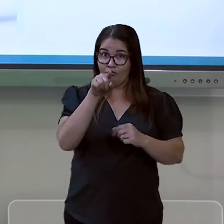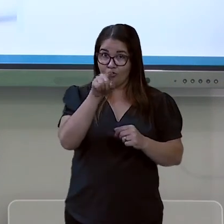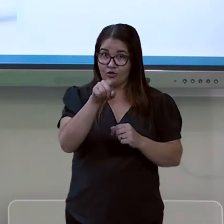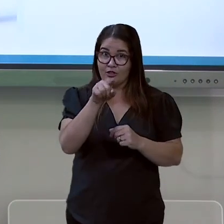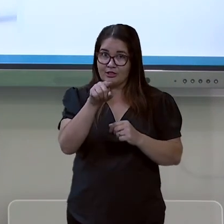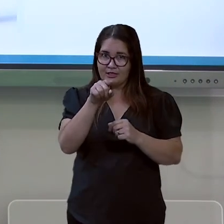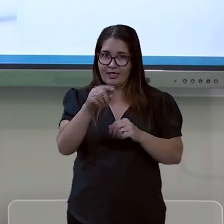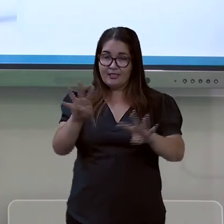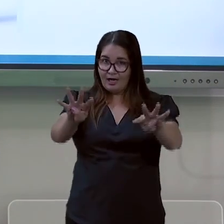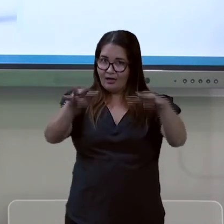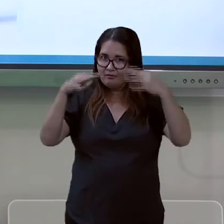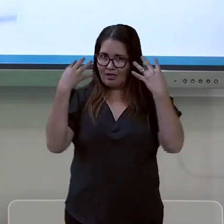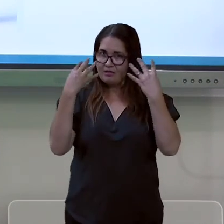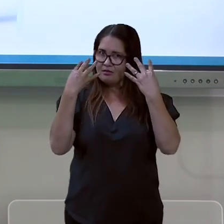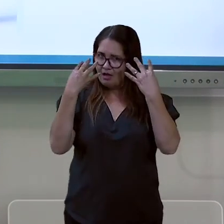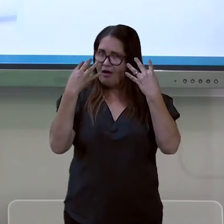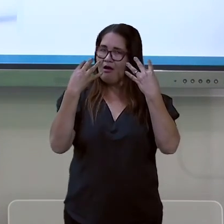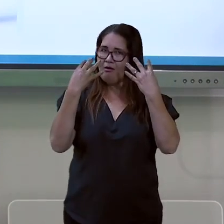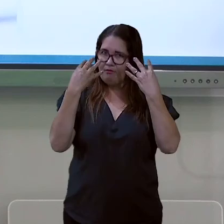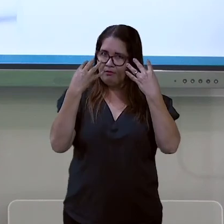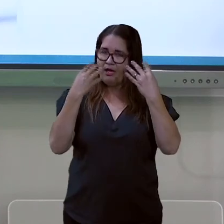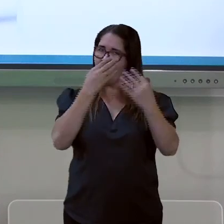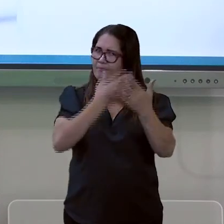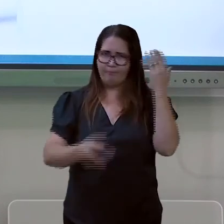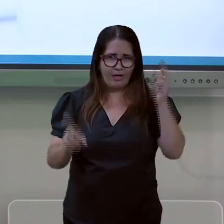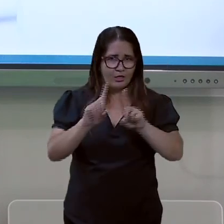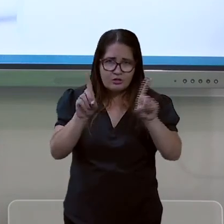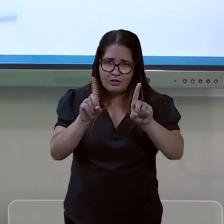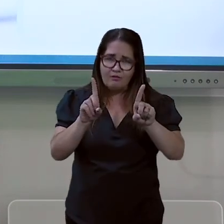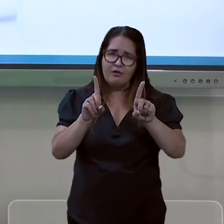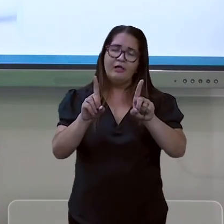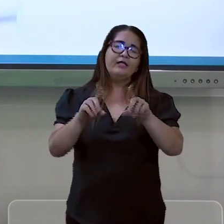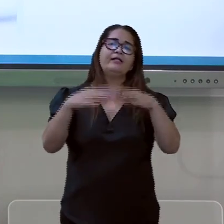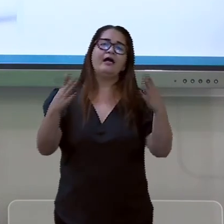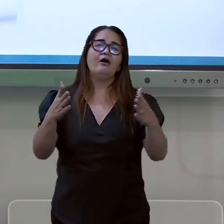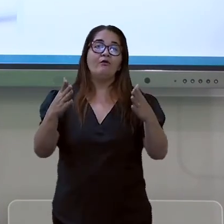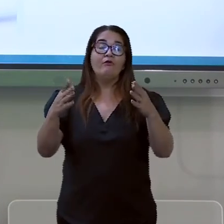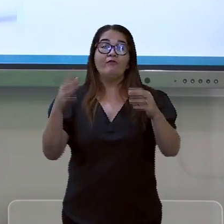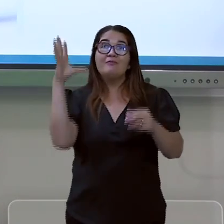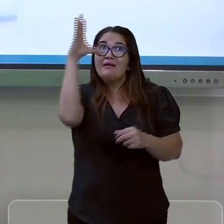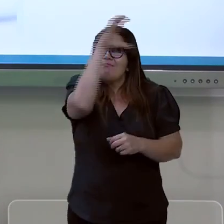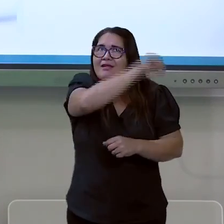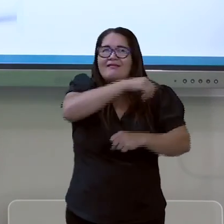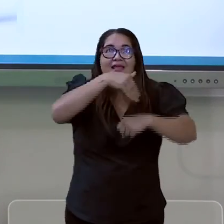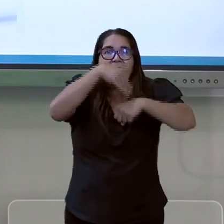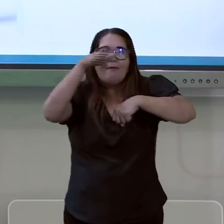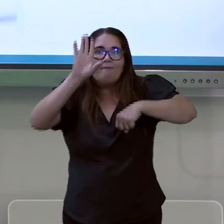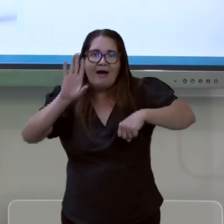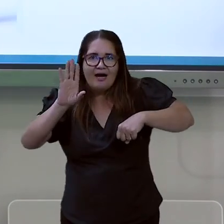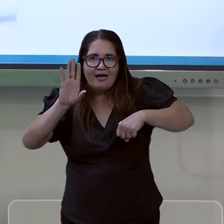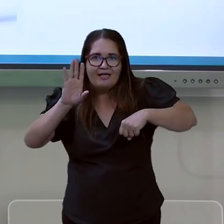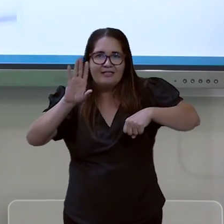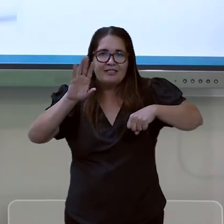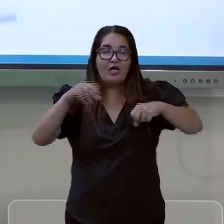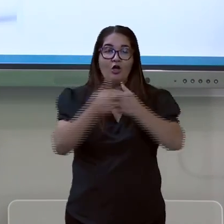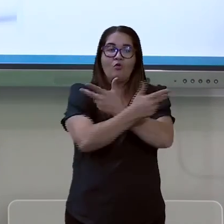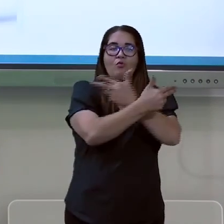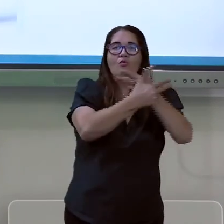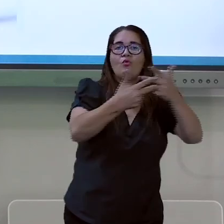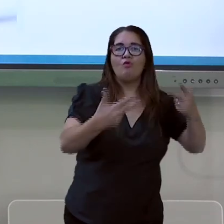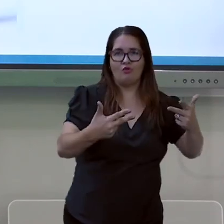por nada, Está fantástico. Vamos saber mais sobre o PIB, vamos saber muitas curiosidades